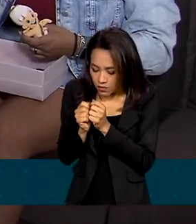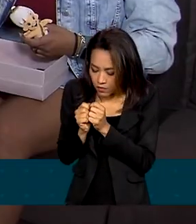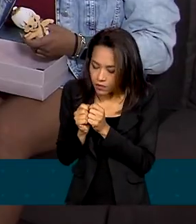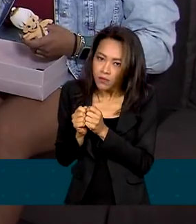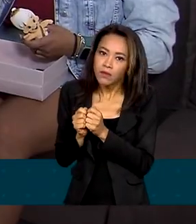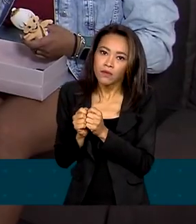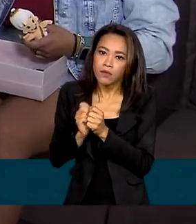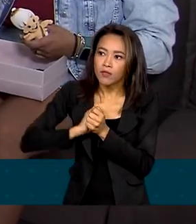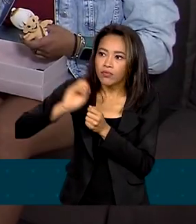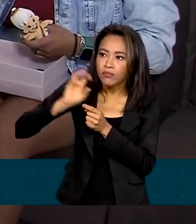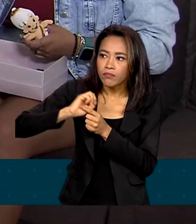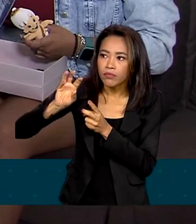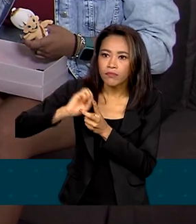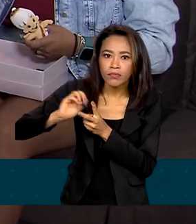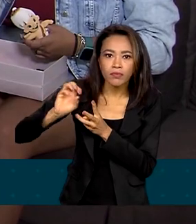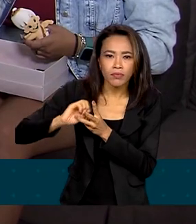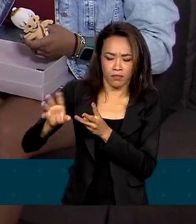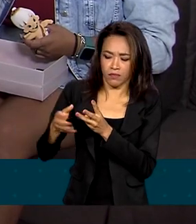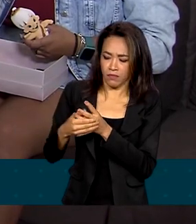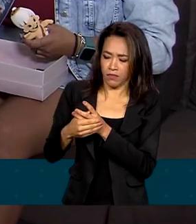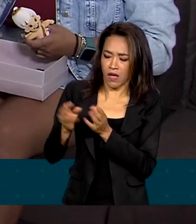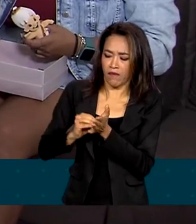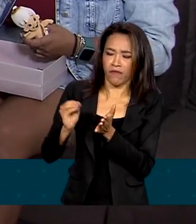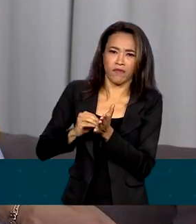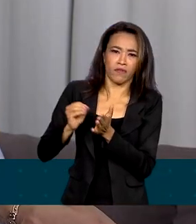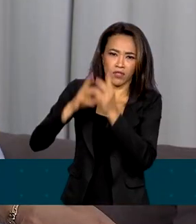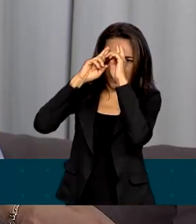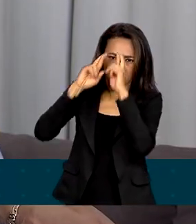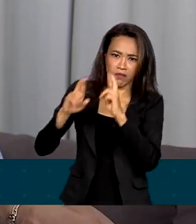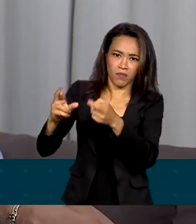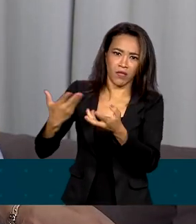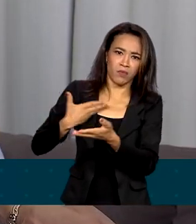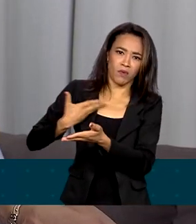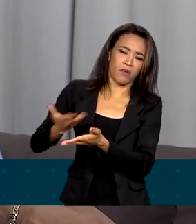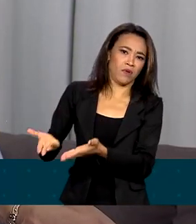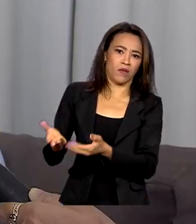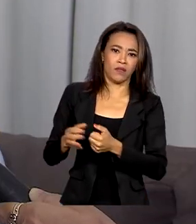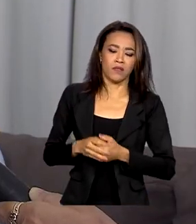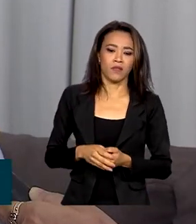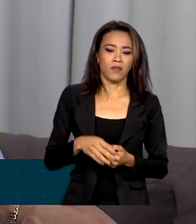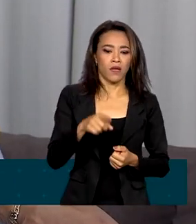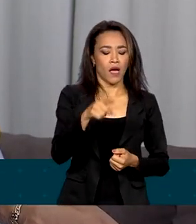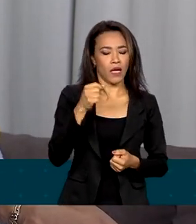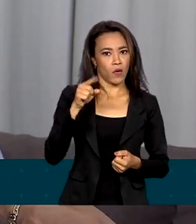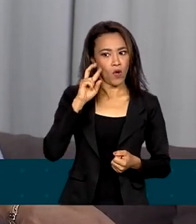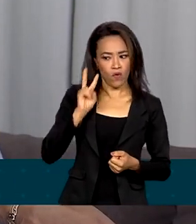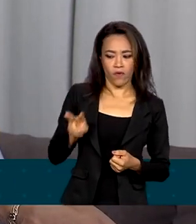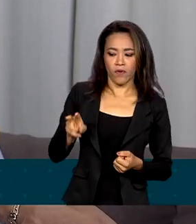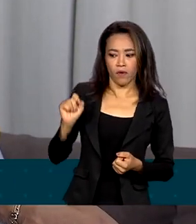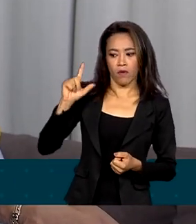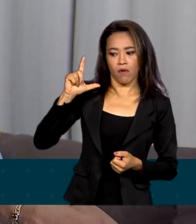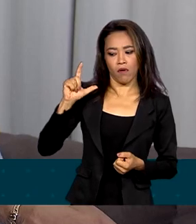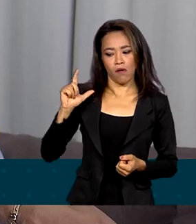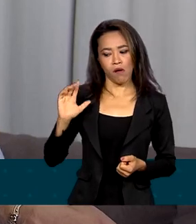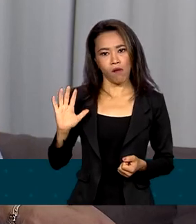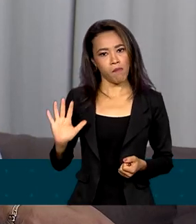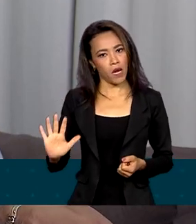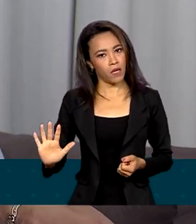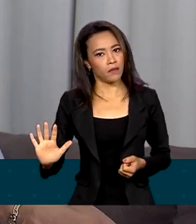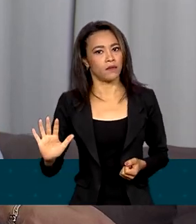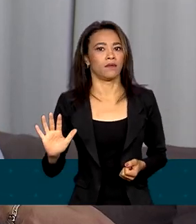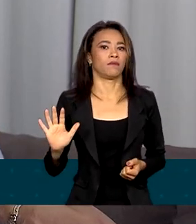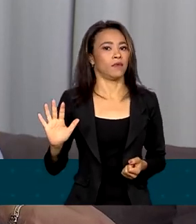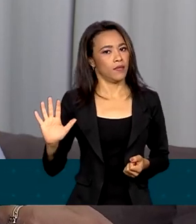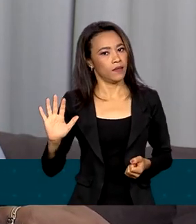e enviava mensagens desrespeitosas para os colegas. Eu falei, opa, já acendeu uma luzinha vermelha, então vai a partir